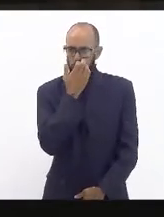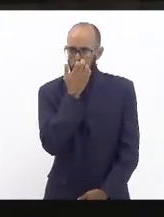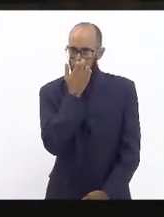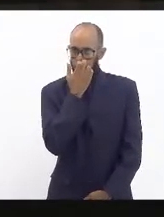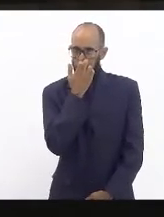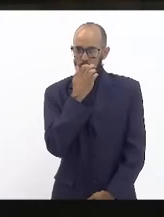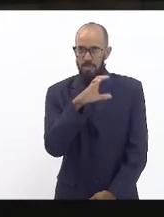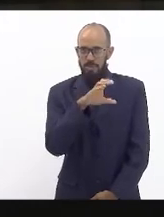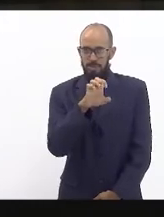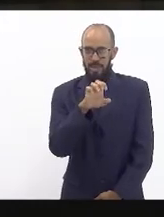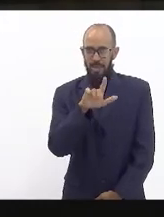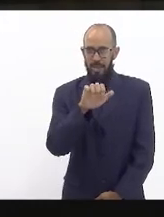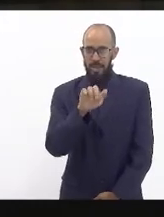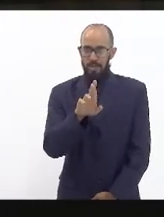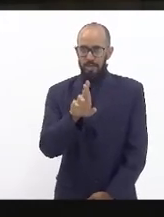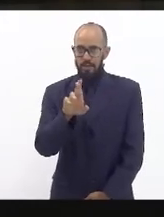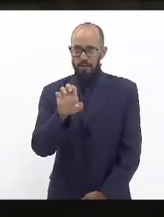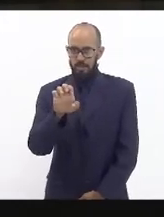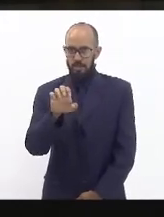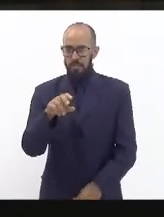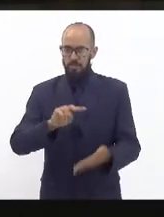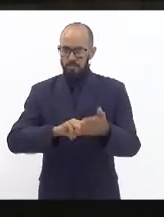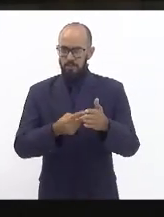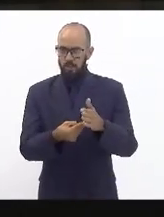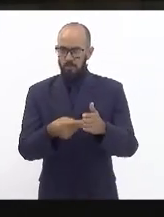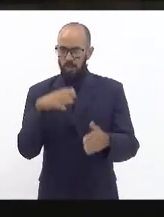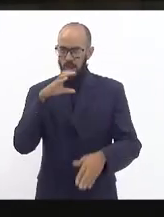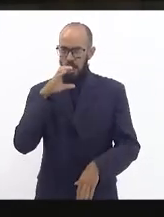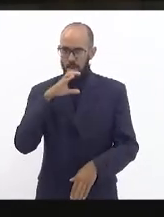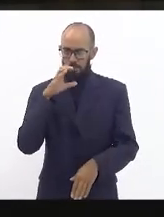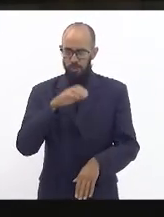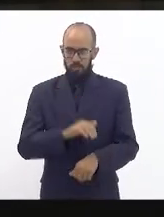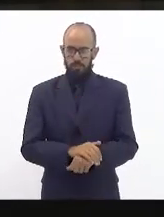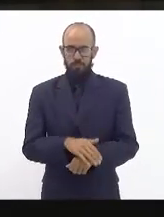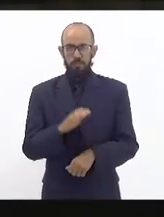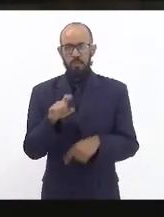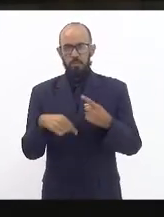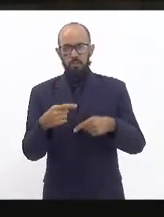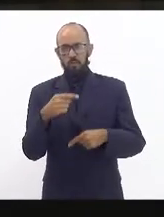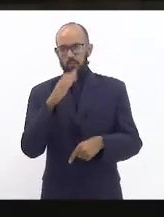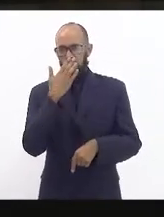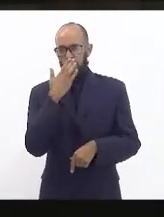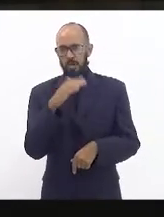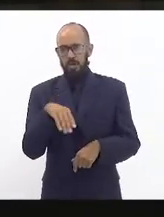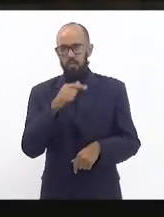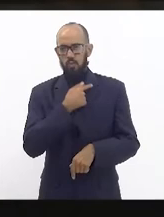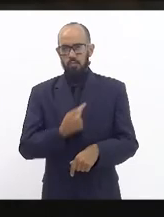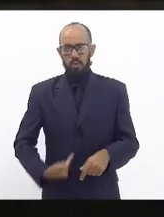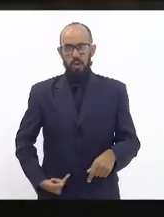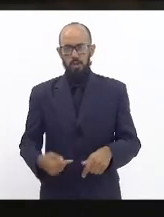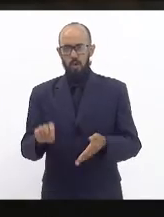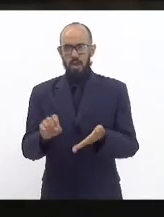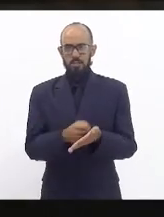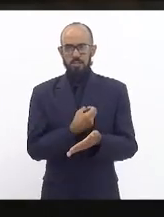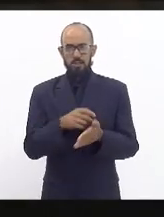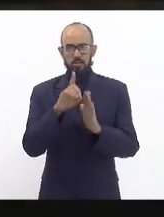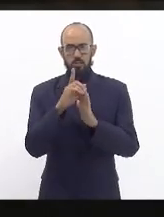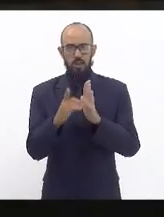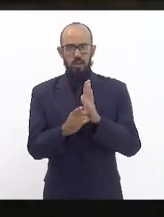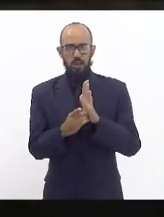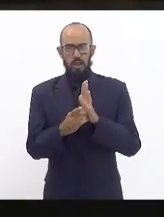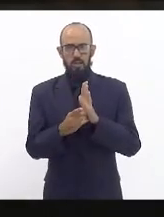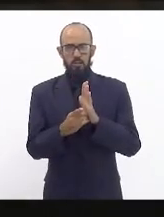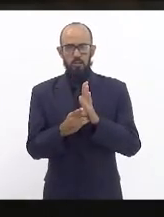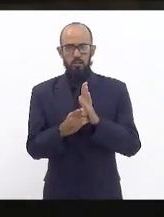toque de caixa vamos que vamos se em dezembro quando chega em fevereiro o governador do estado do Rio de assina um decreto declarando as